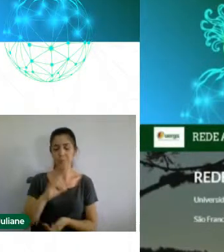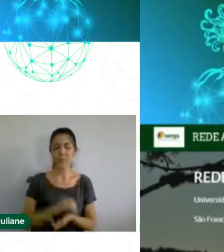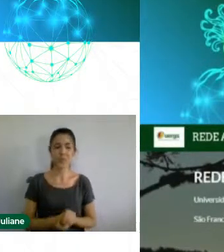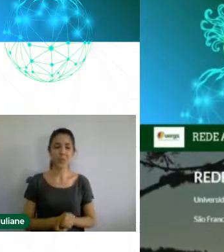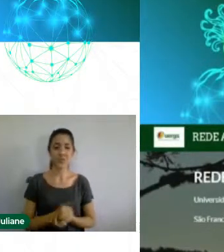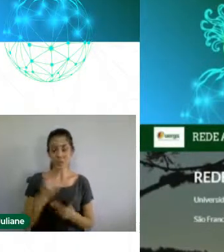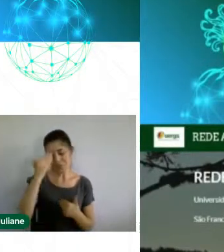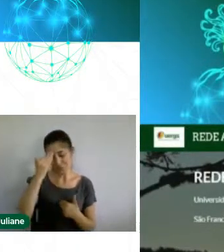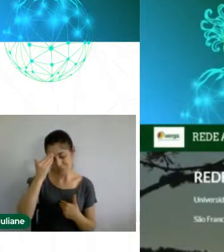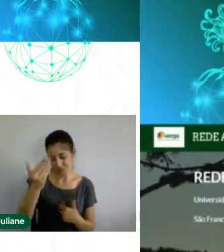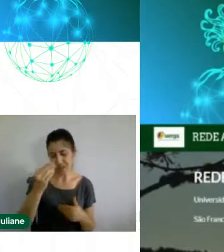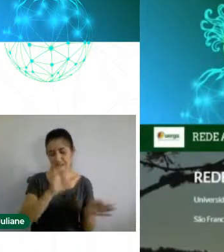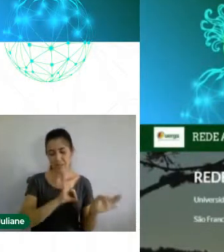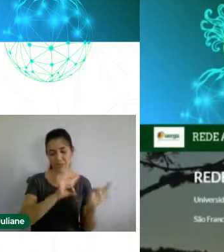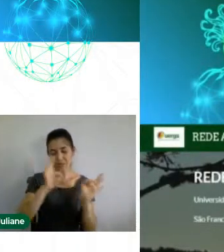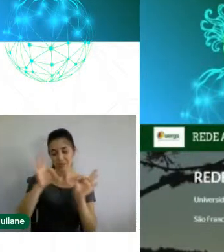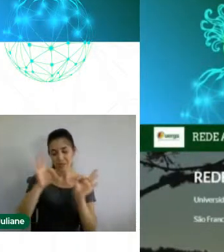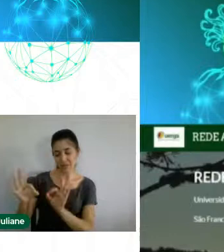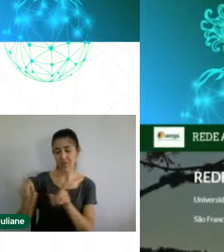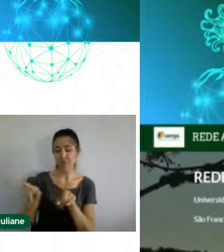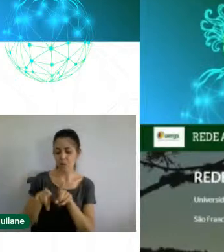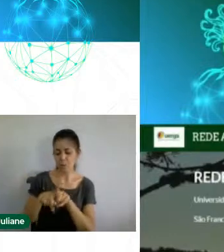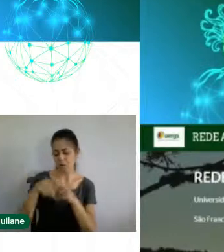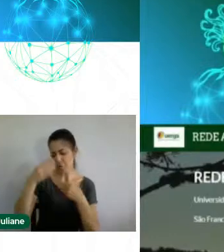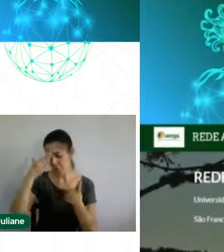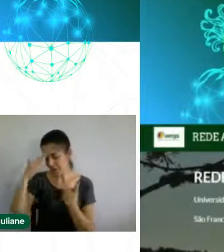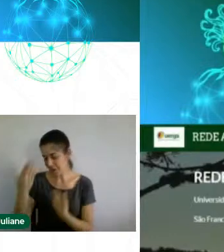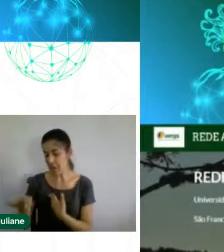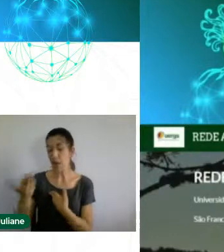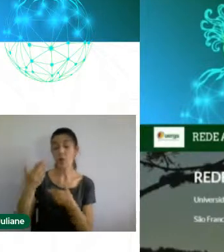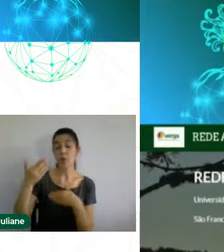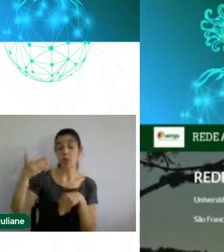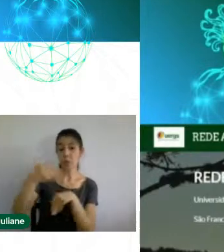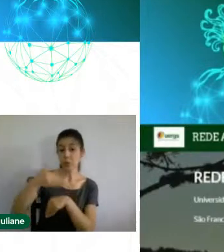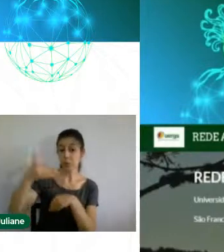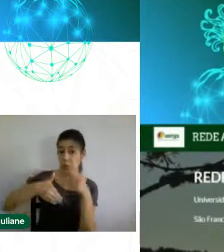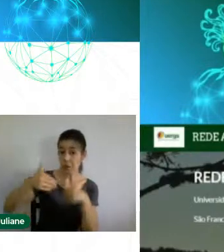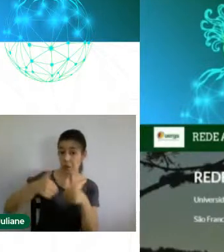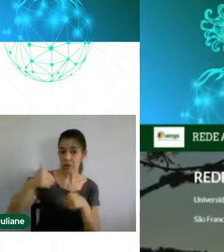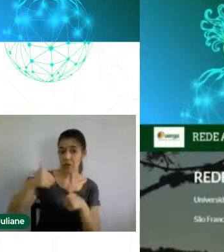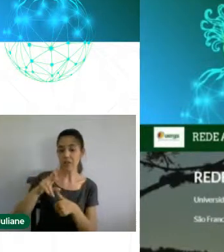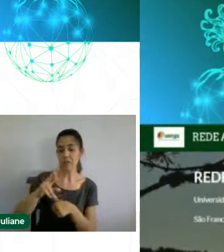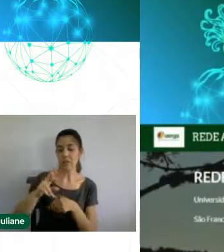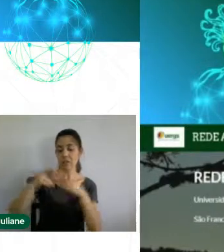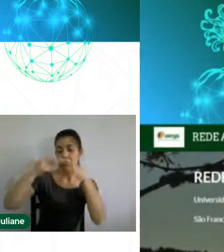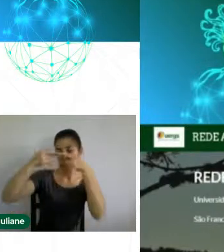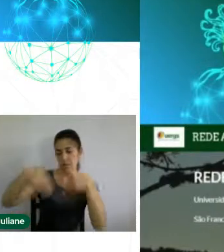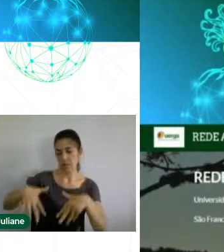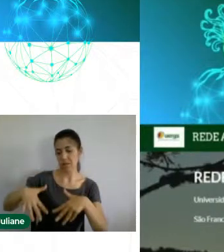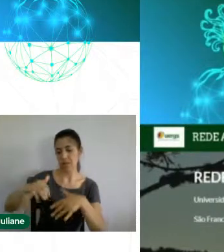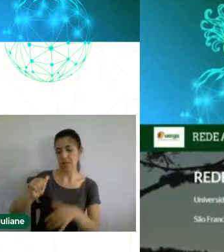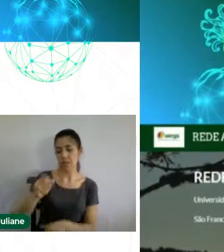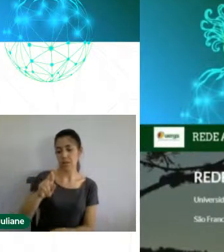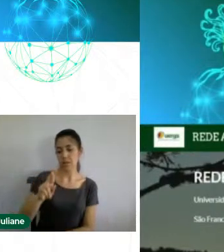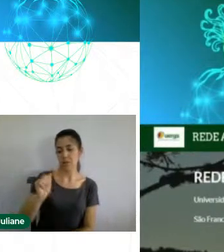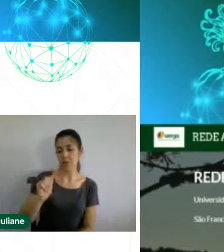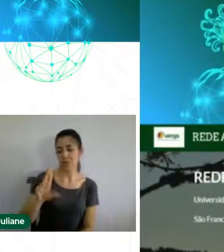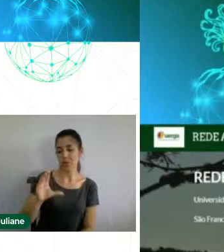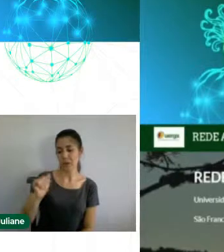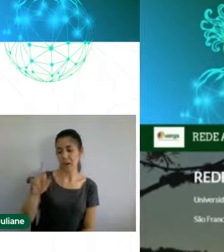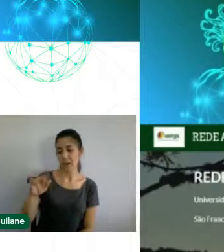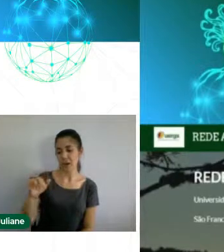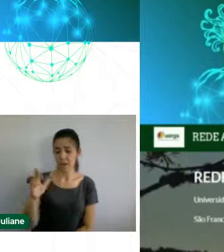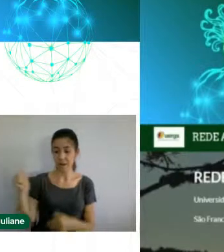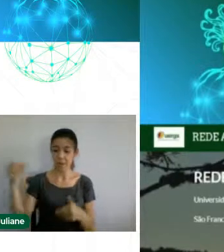participantes da rede de araucárias de educação ambiental que participaram desta pesquisa. Um grande abraço,